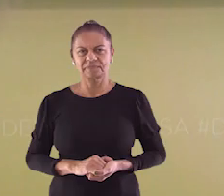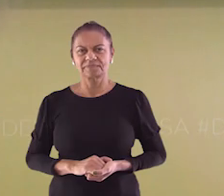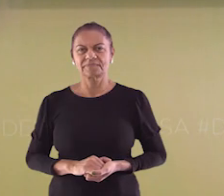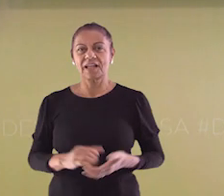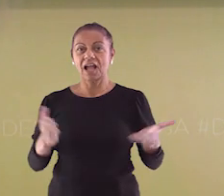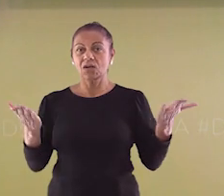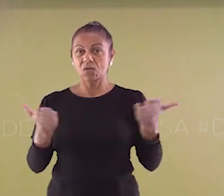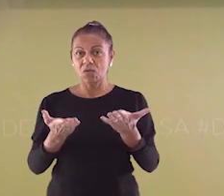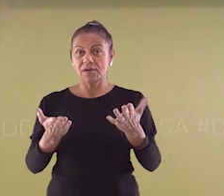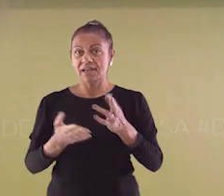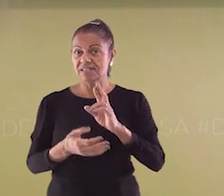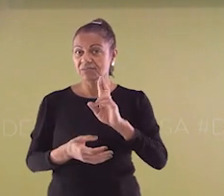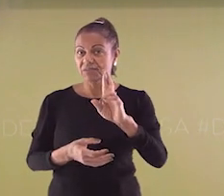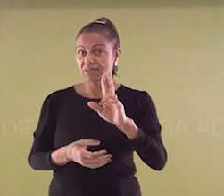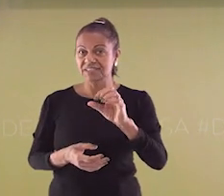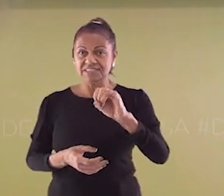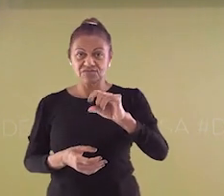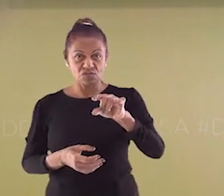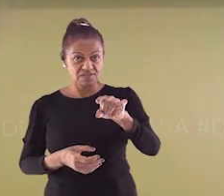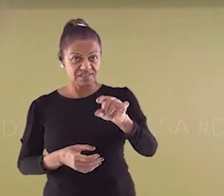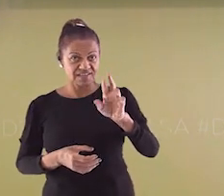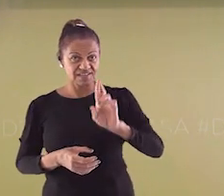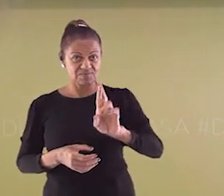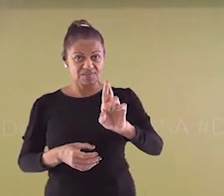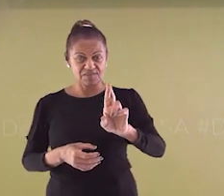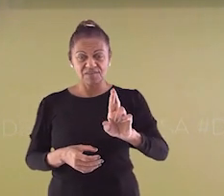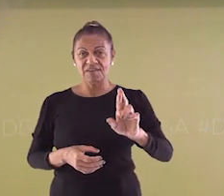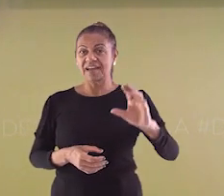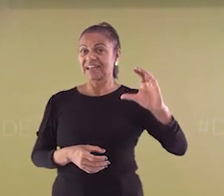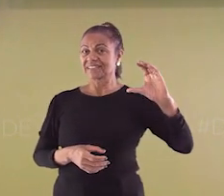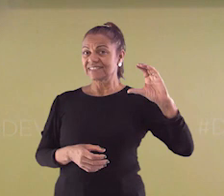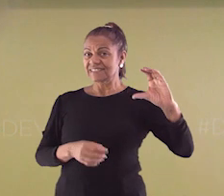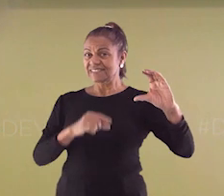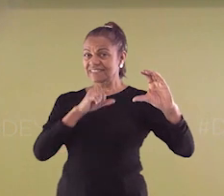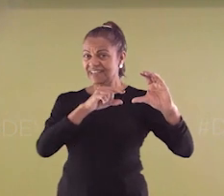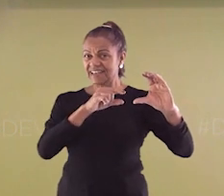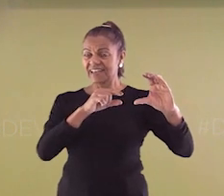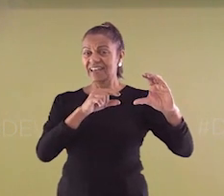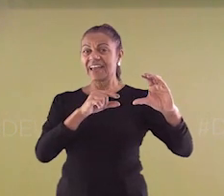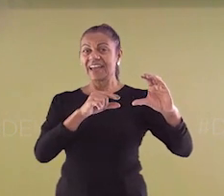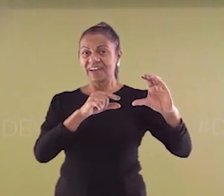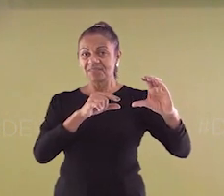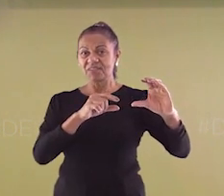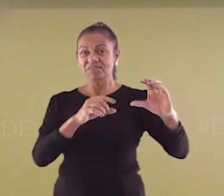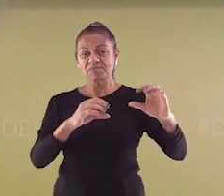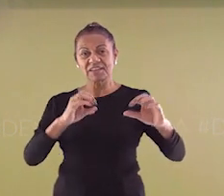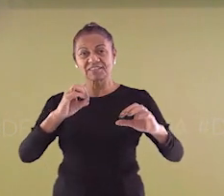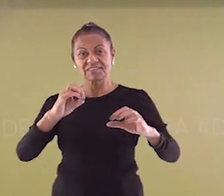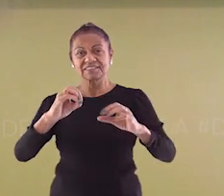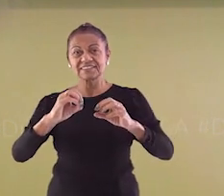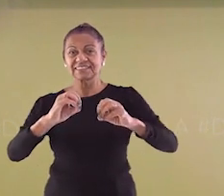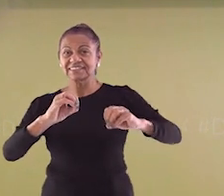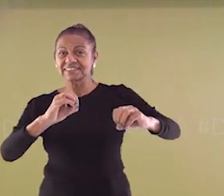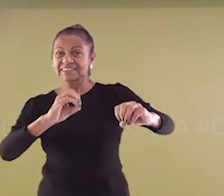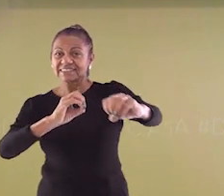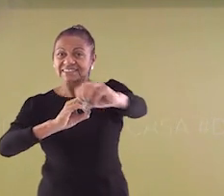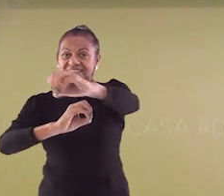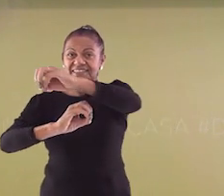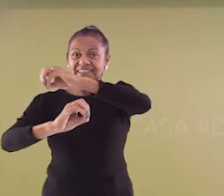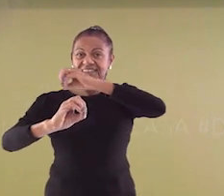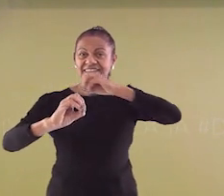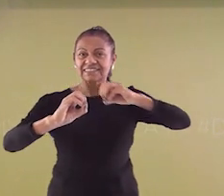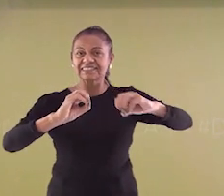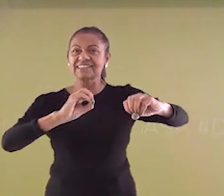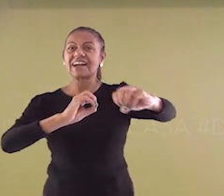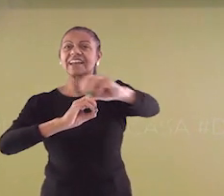Vamos para a correção. Acertou quem respondeu a letra C. o movimento de translação que faz com que